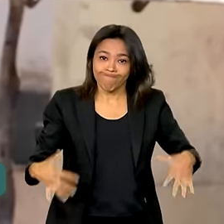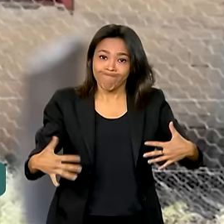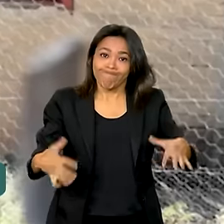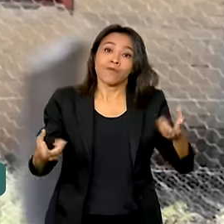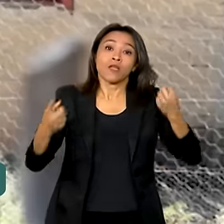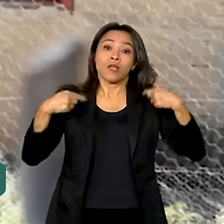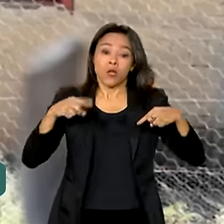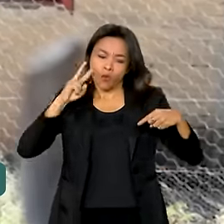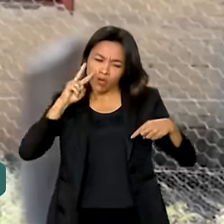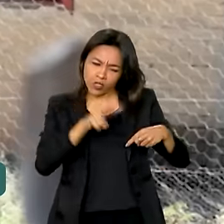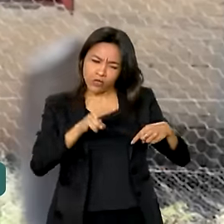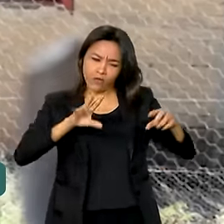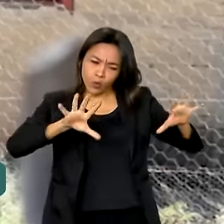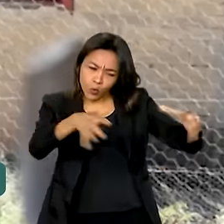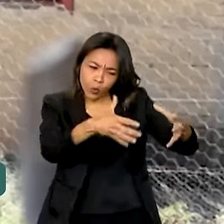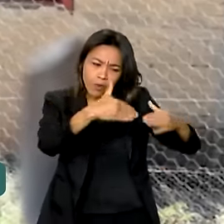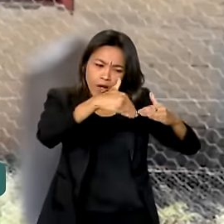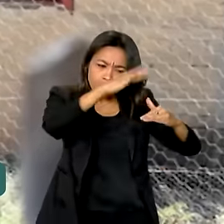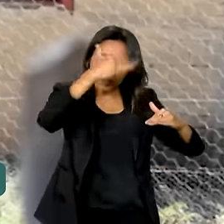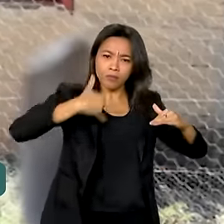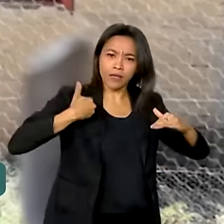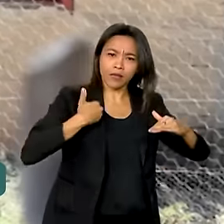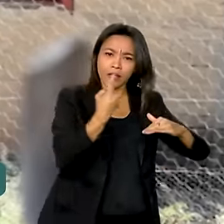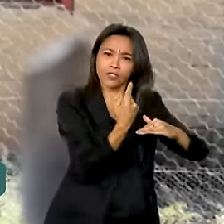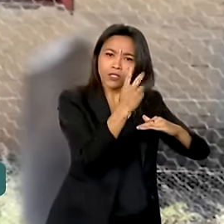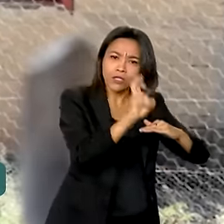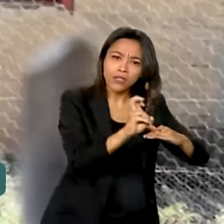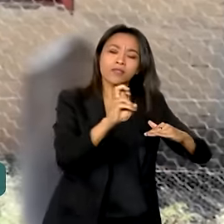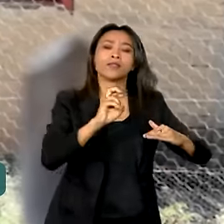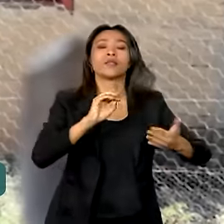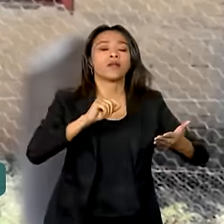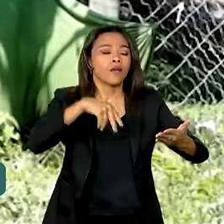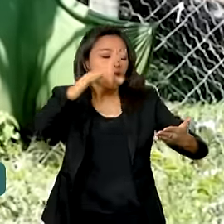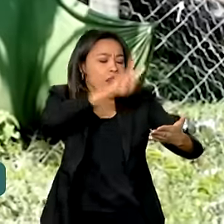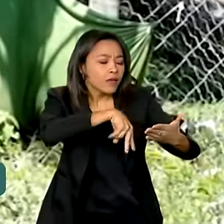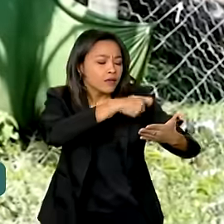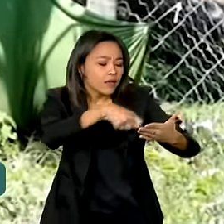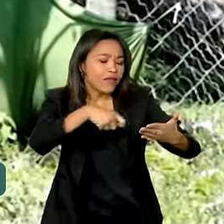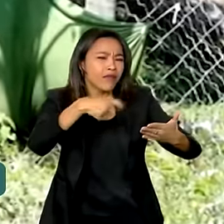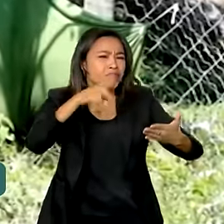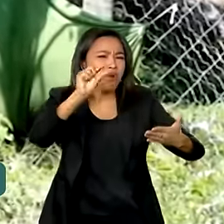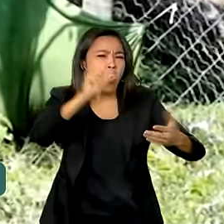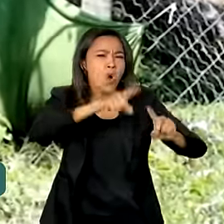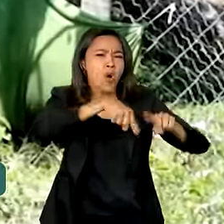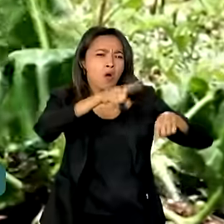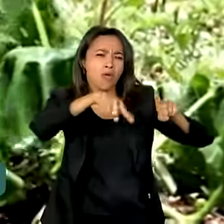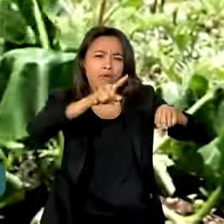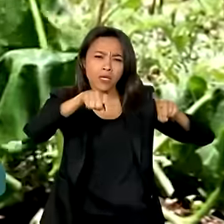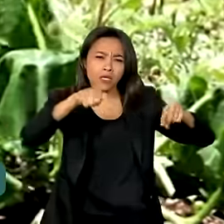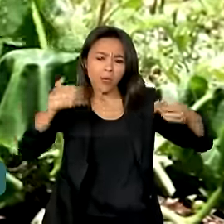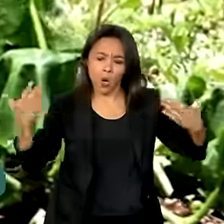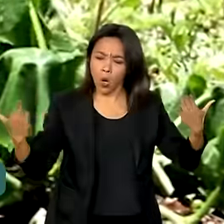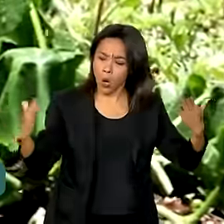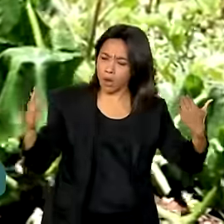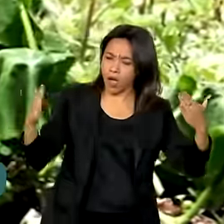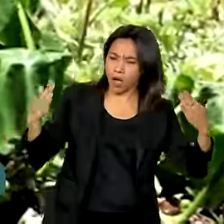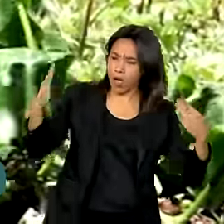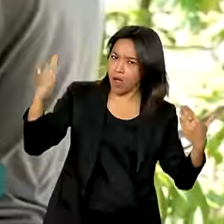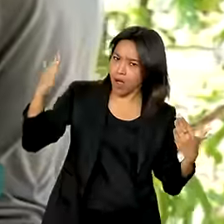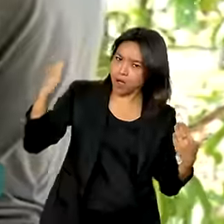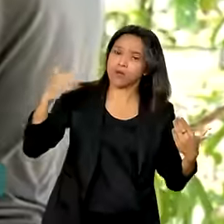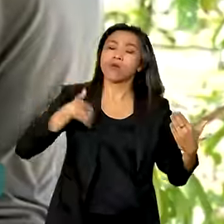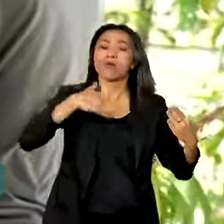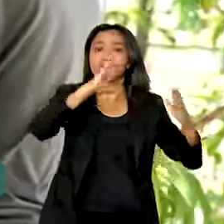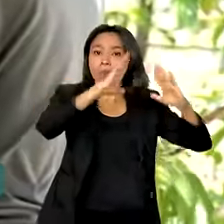das pessoas quilombolas acima de 15 anos de idade, a taxa de analfabetização sofre pouca variação quando a gente compara as pessoas quilombolas que moram